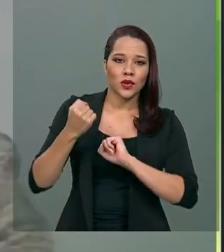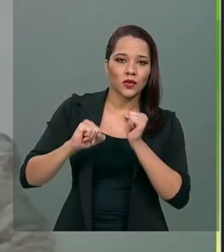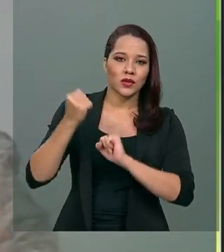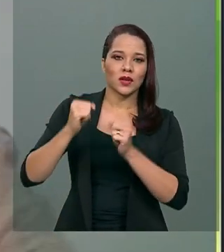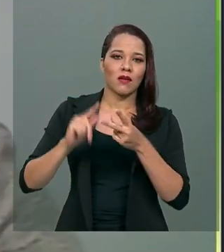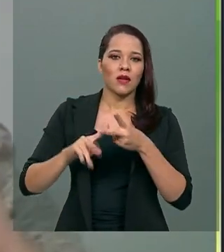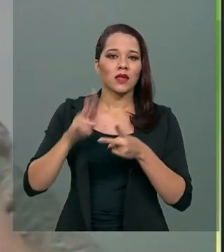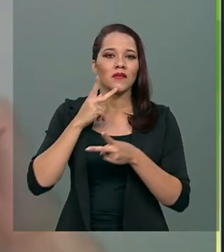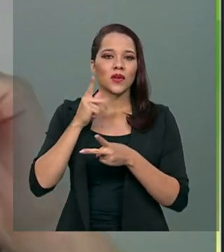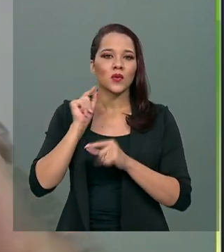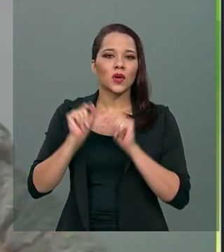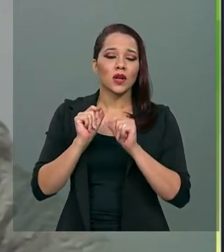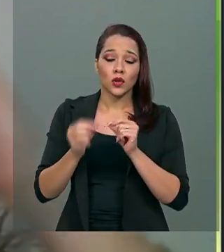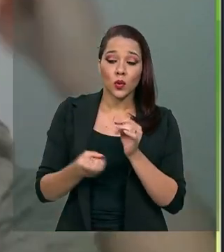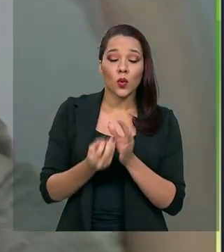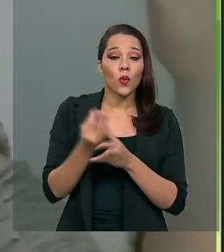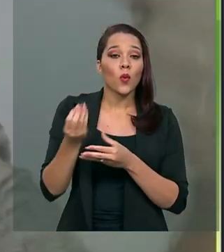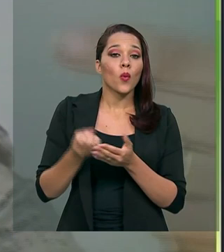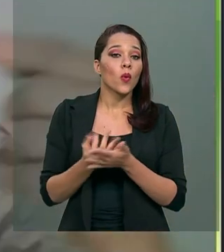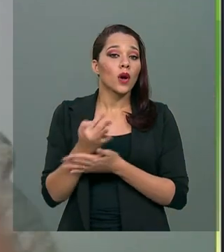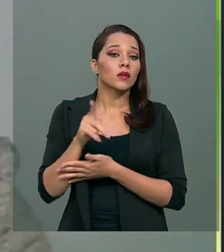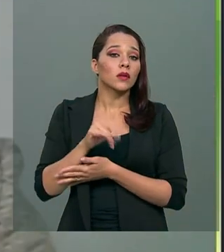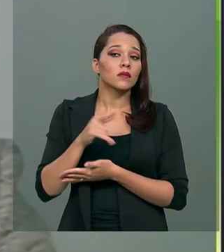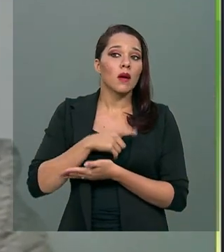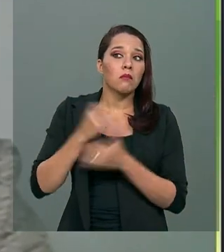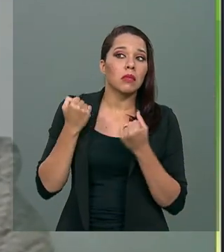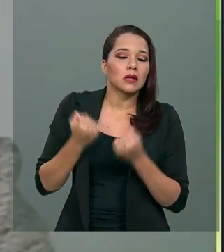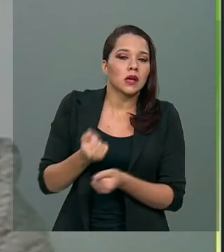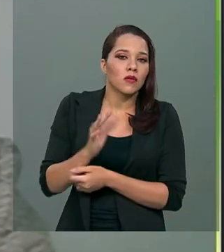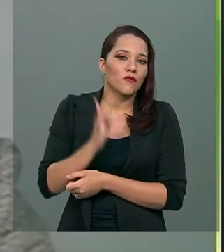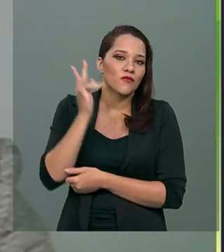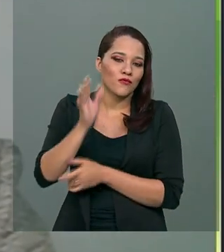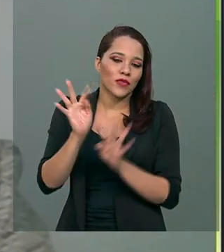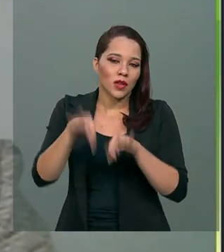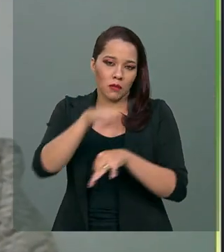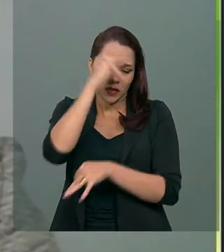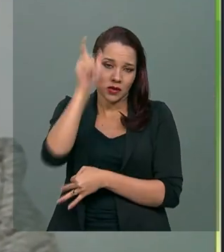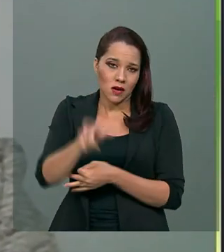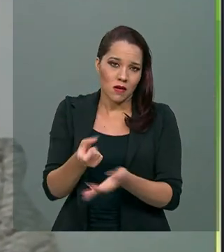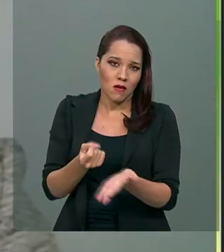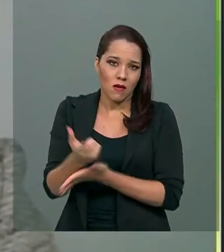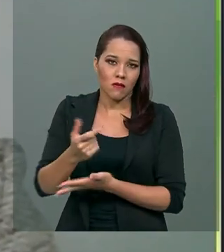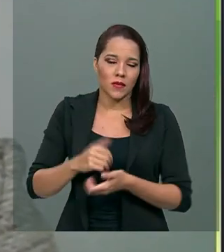custo, ele está falando quanto que isso vai onerar lá no final para o consumidor.